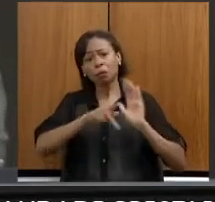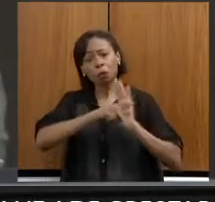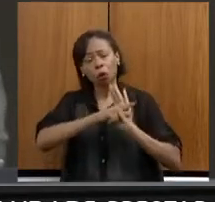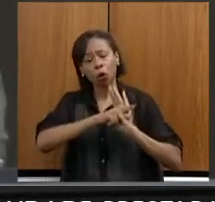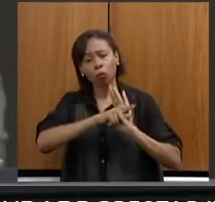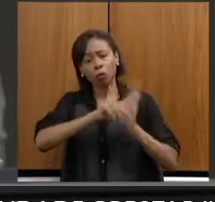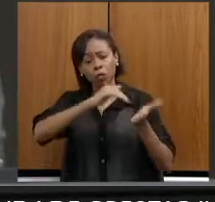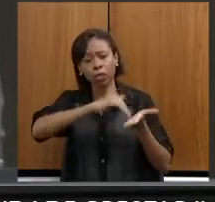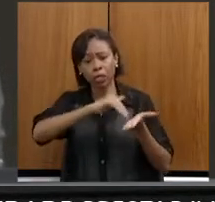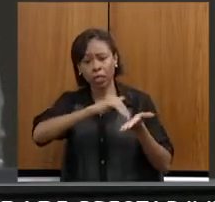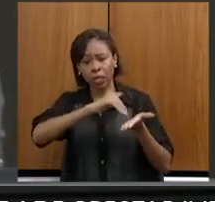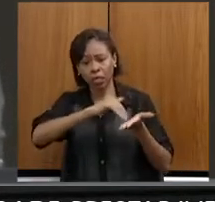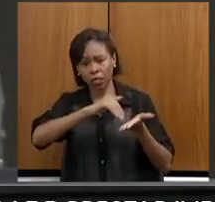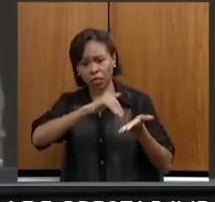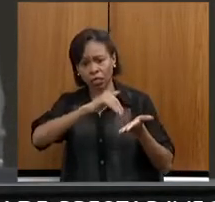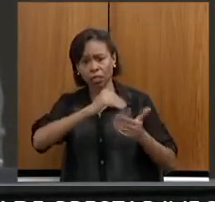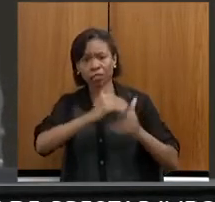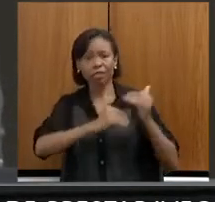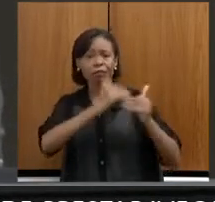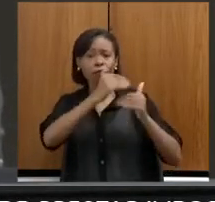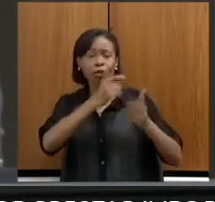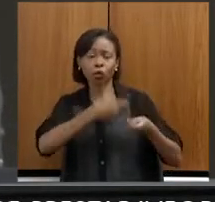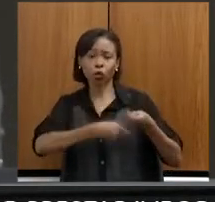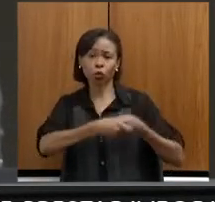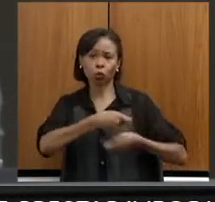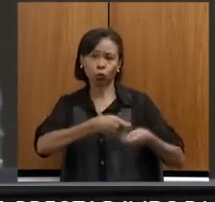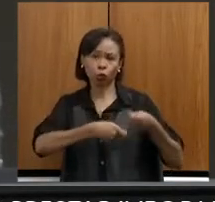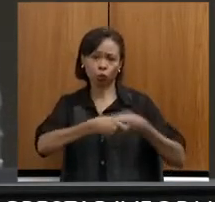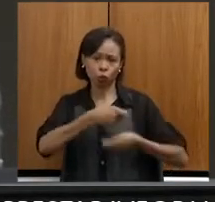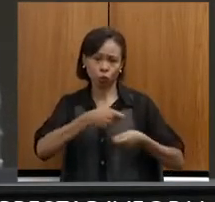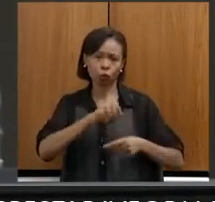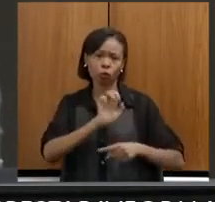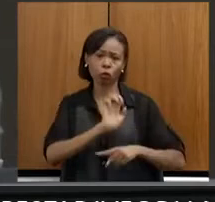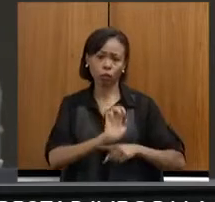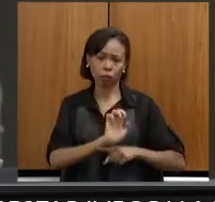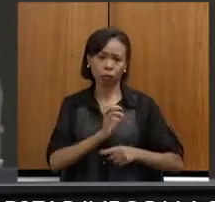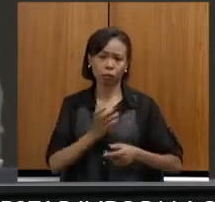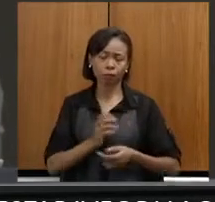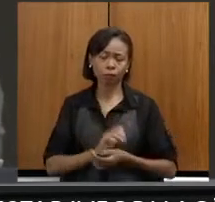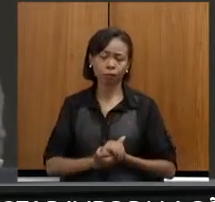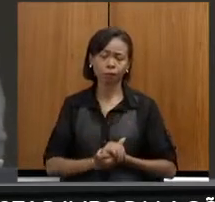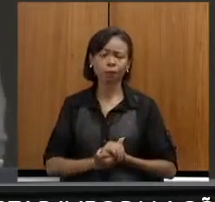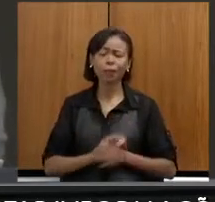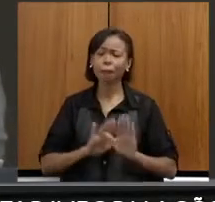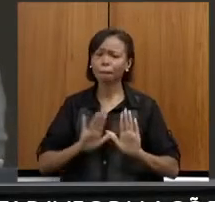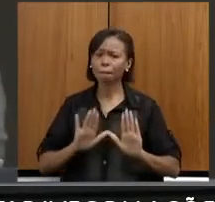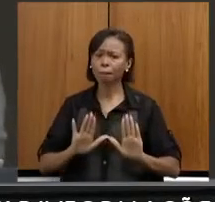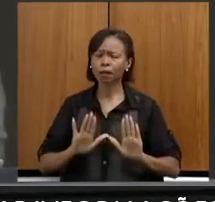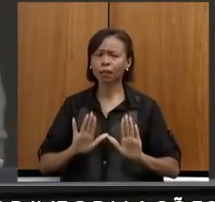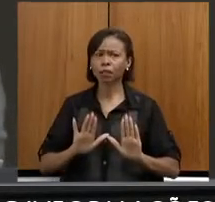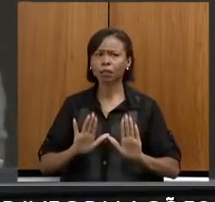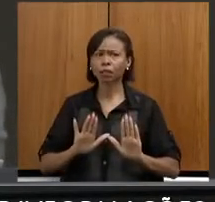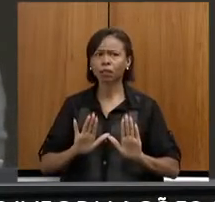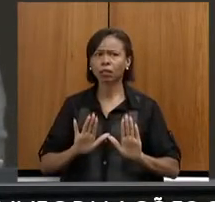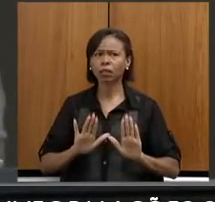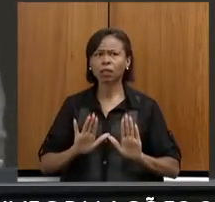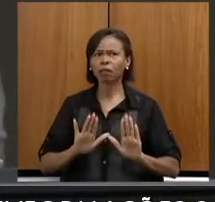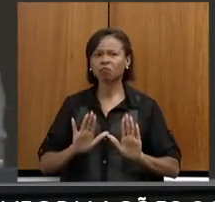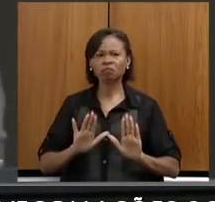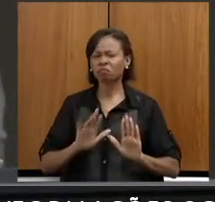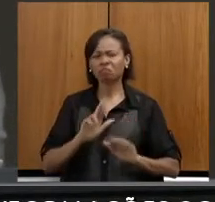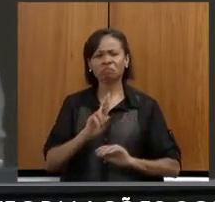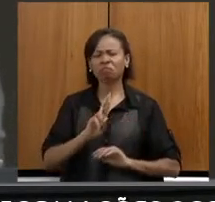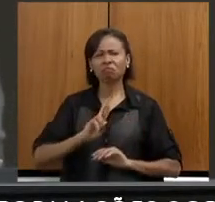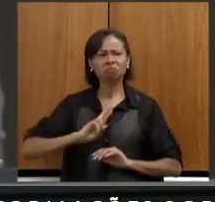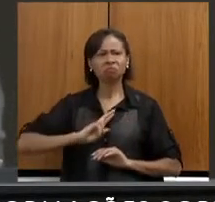Desenvolvimento Econômico do Estado. Mas isso não me contemplou a